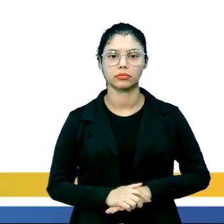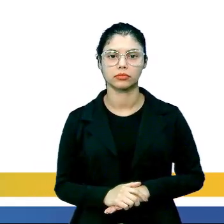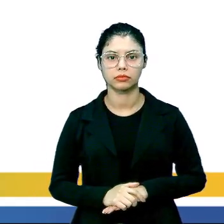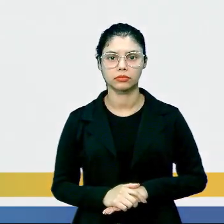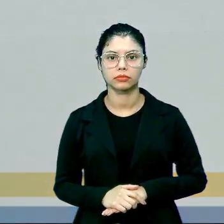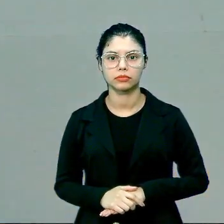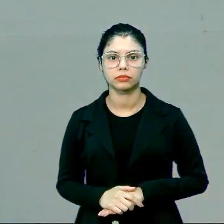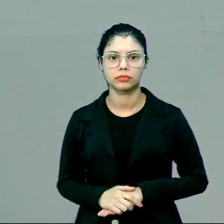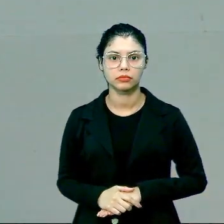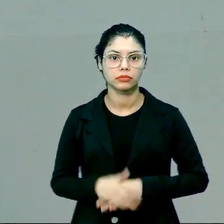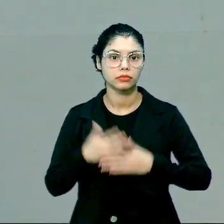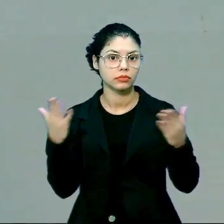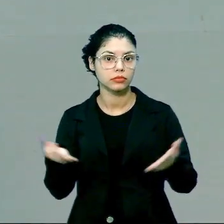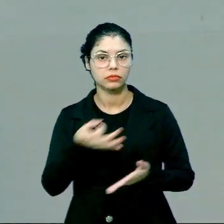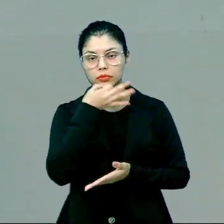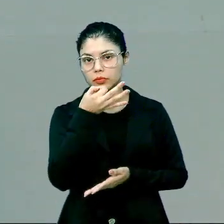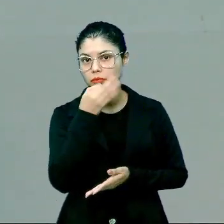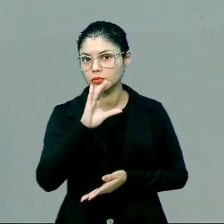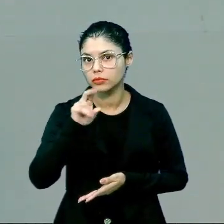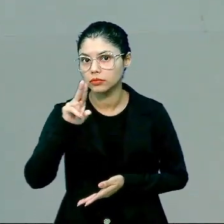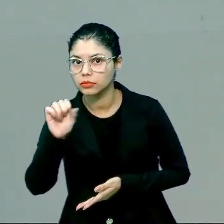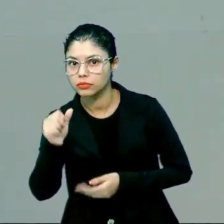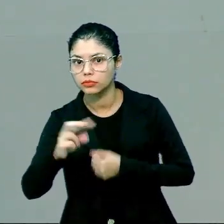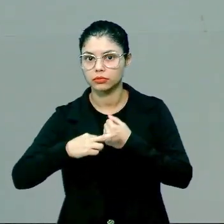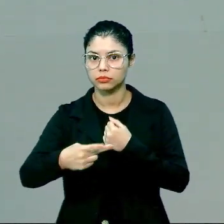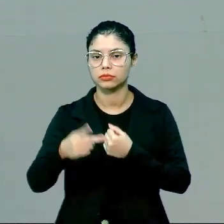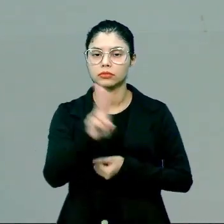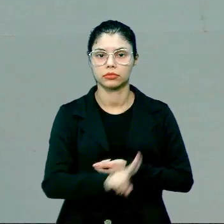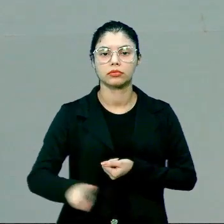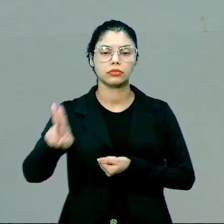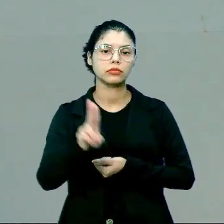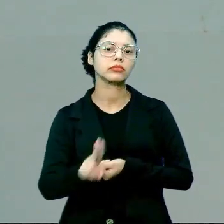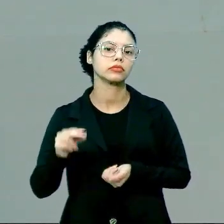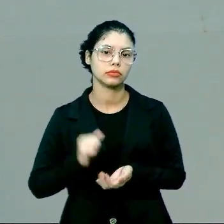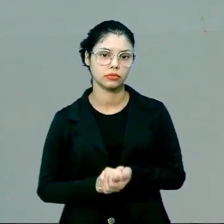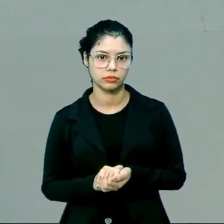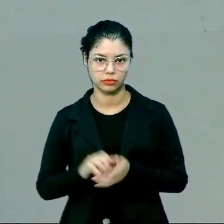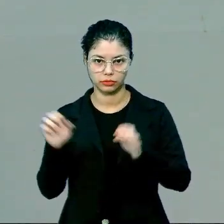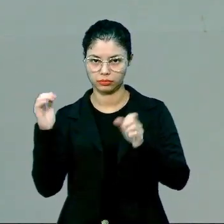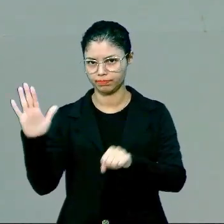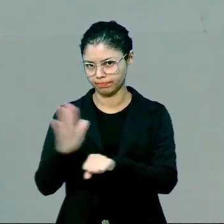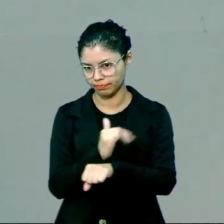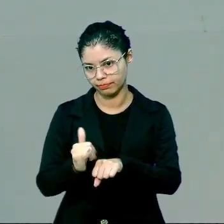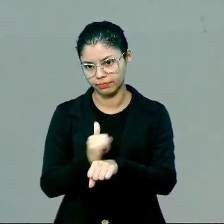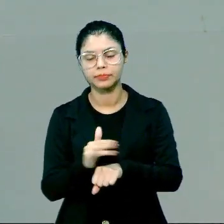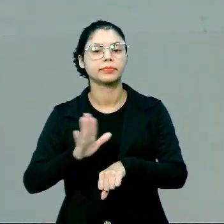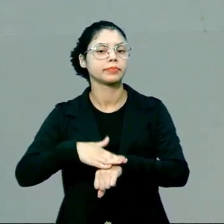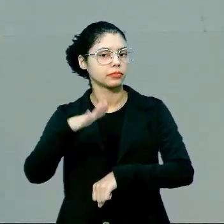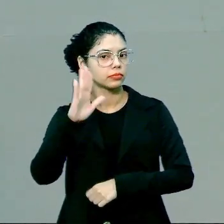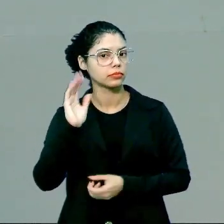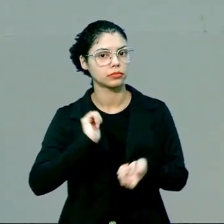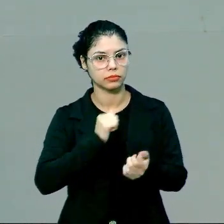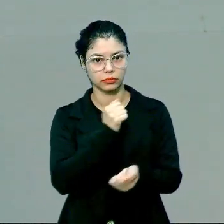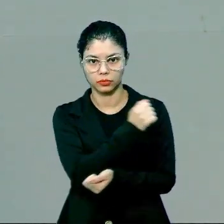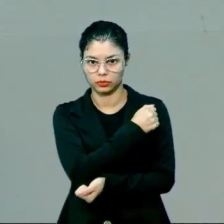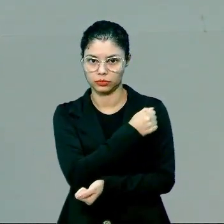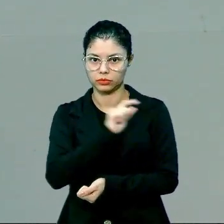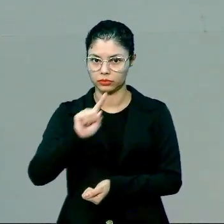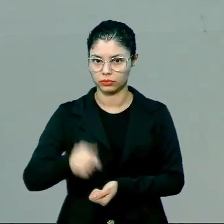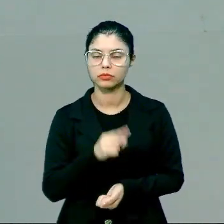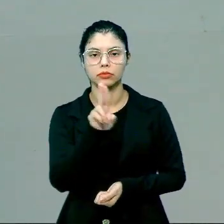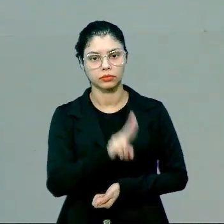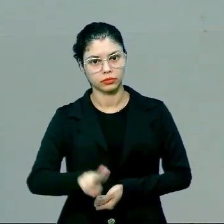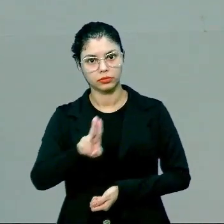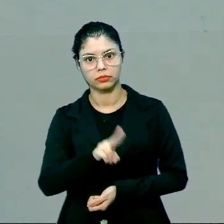consequência. Esse argumento de causa e consequência, ele é muito utilizado, é uma estratégia que a maioria dos alunos que alcançam mil